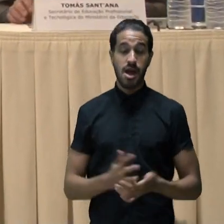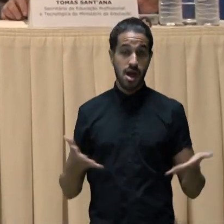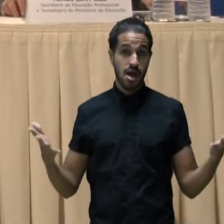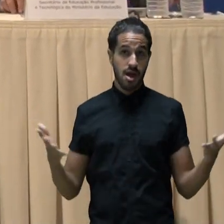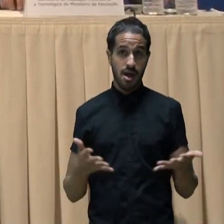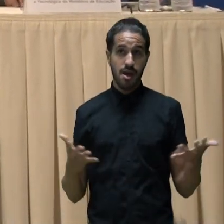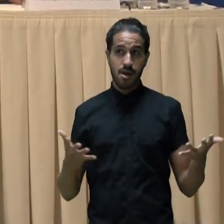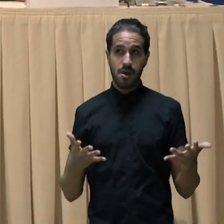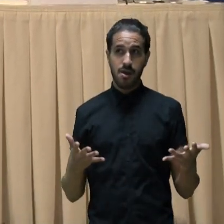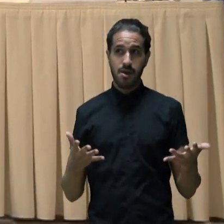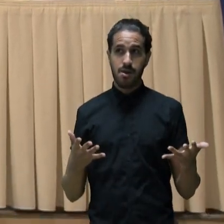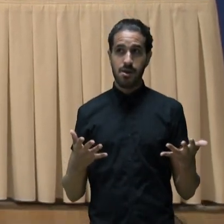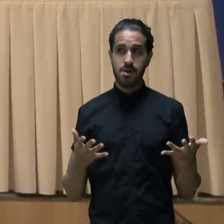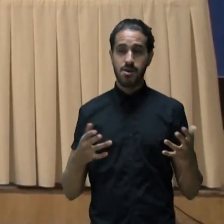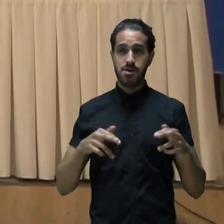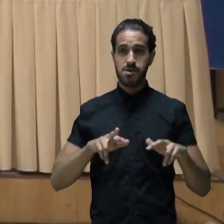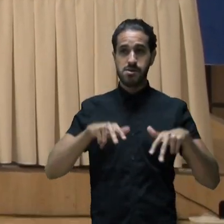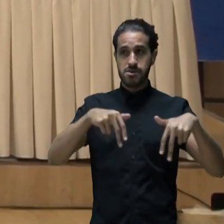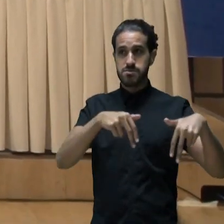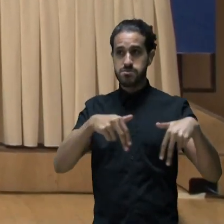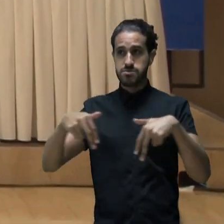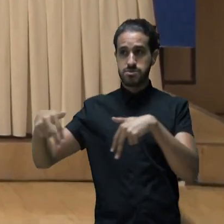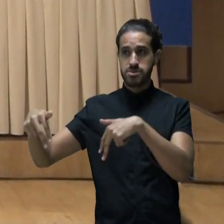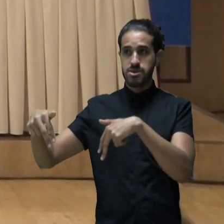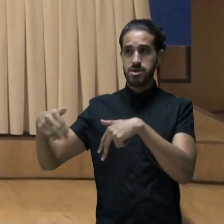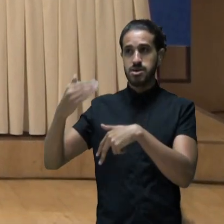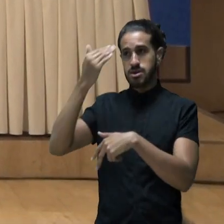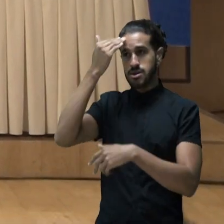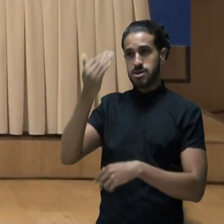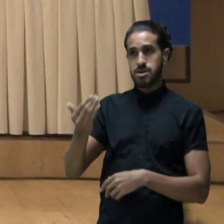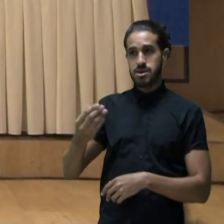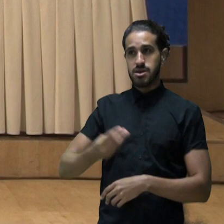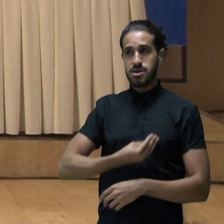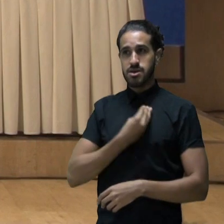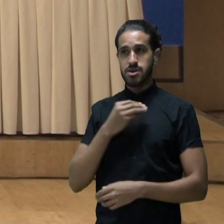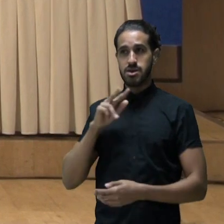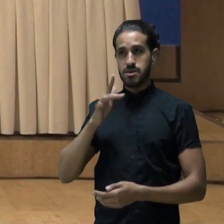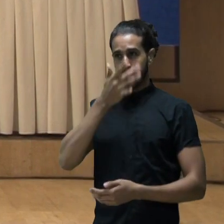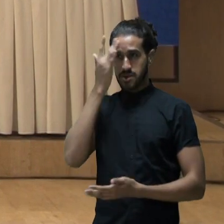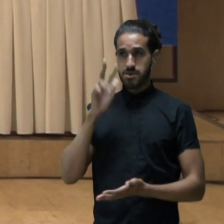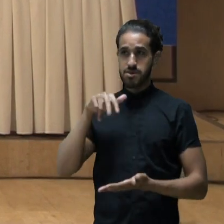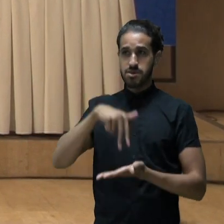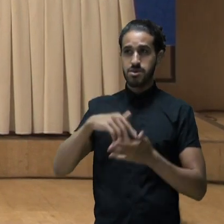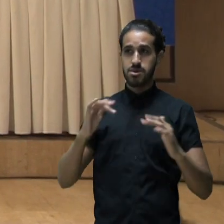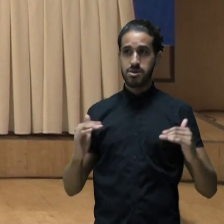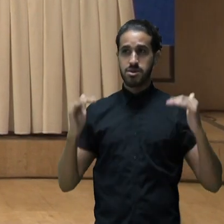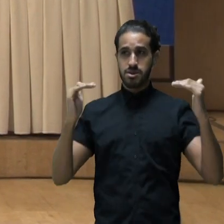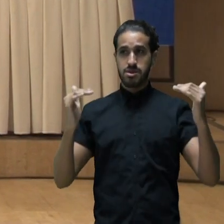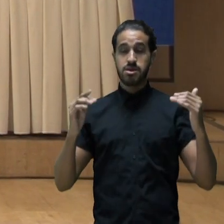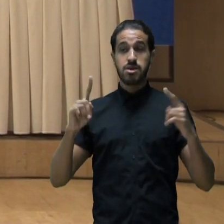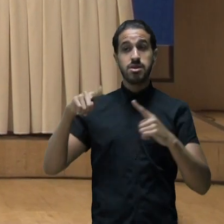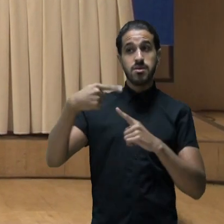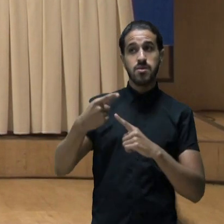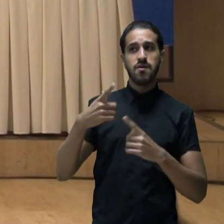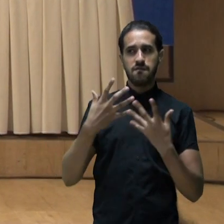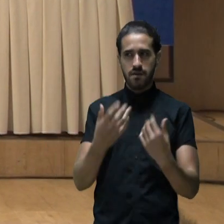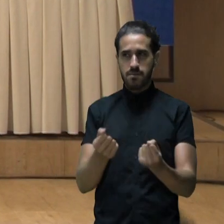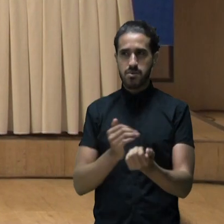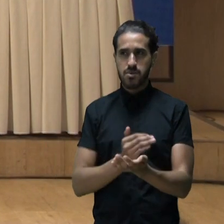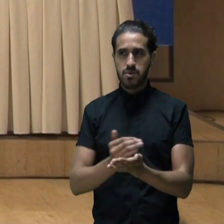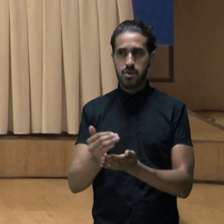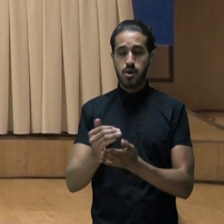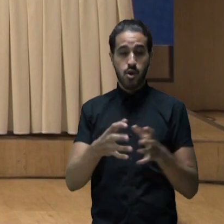Neste momento, desface a mesa de abertura. Agradecemos a presença das autoridades. Na sequência,